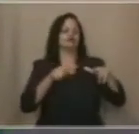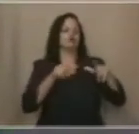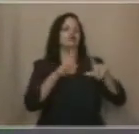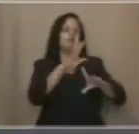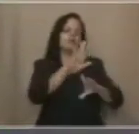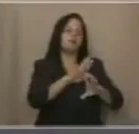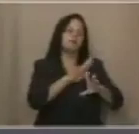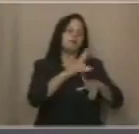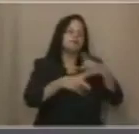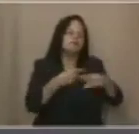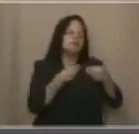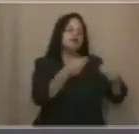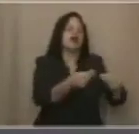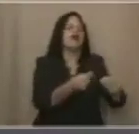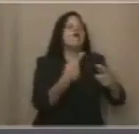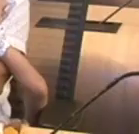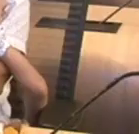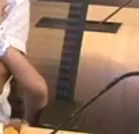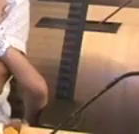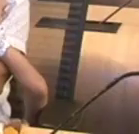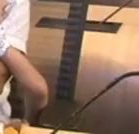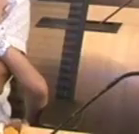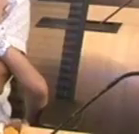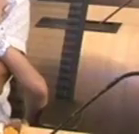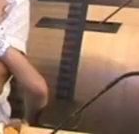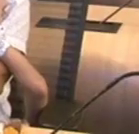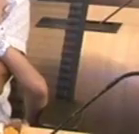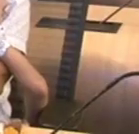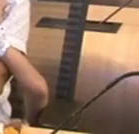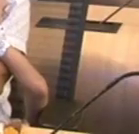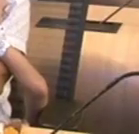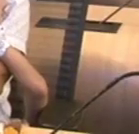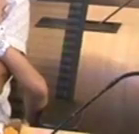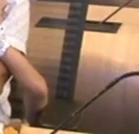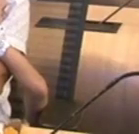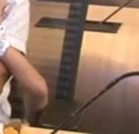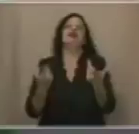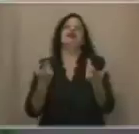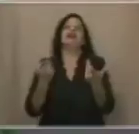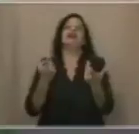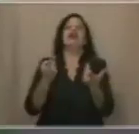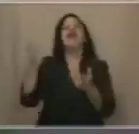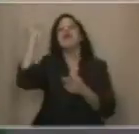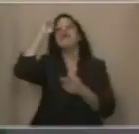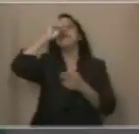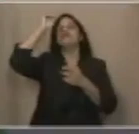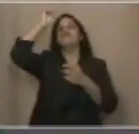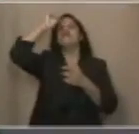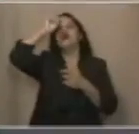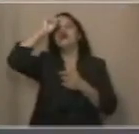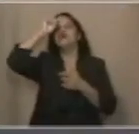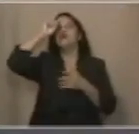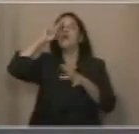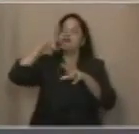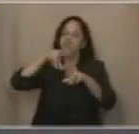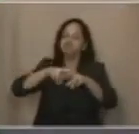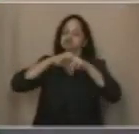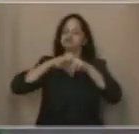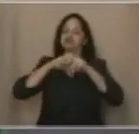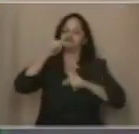É revigorante receber esse reconhecimento, porque ele nos lembra o porquê que a gente faz o que a gente faz.